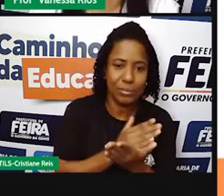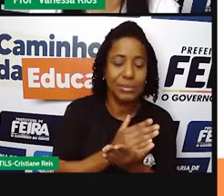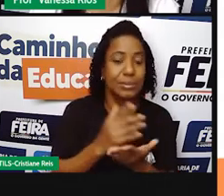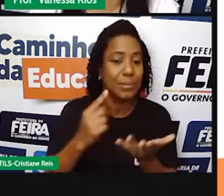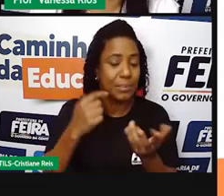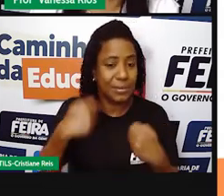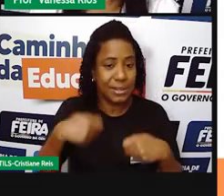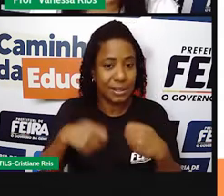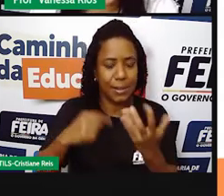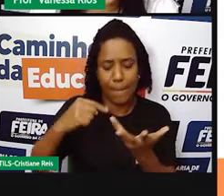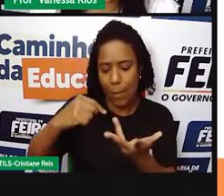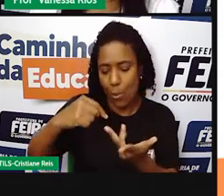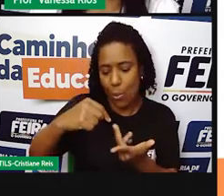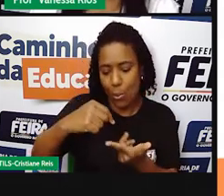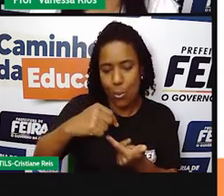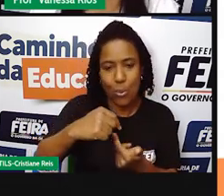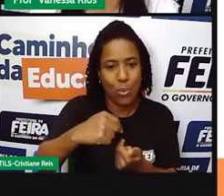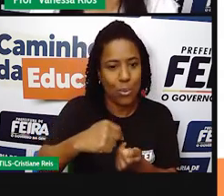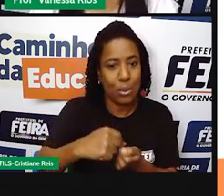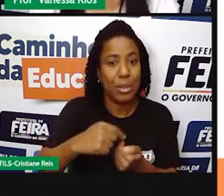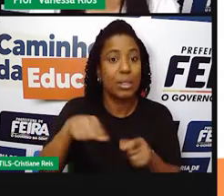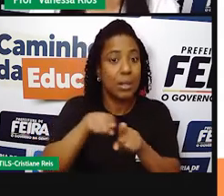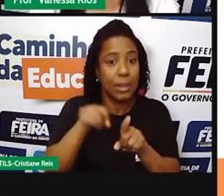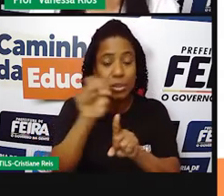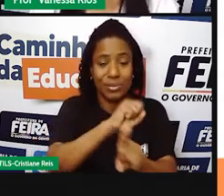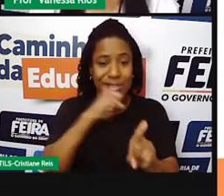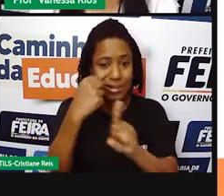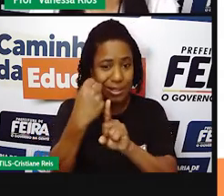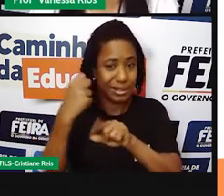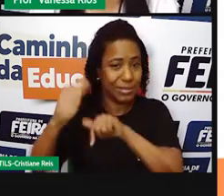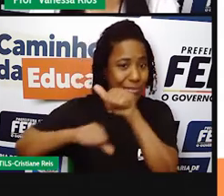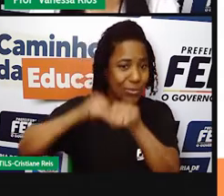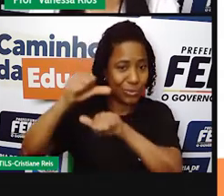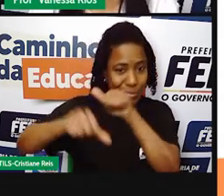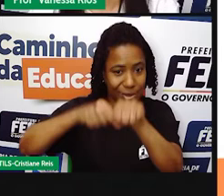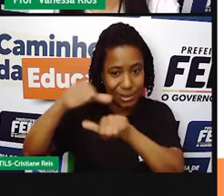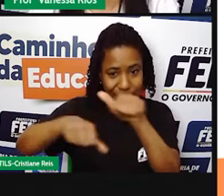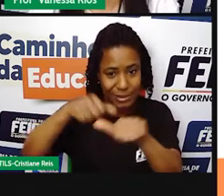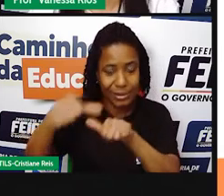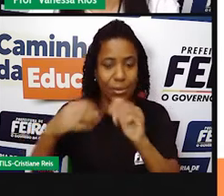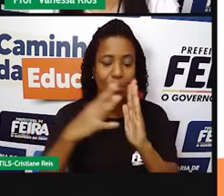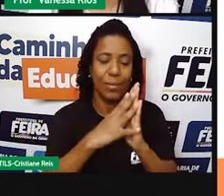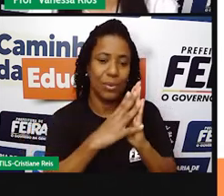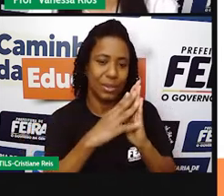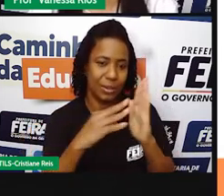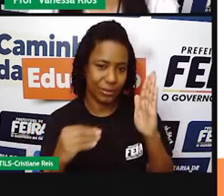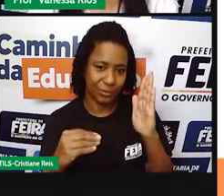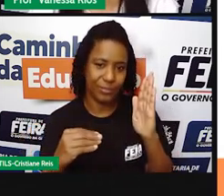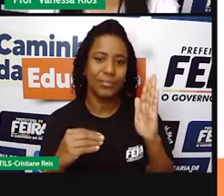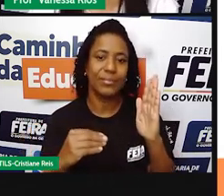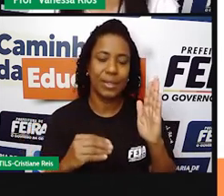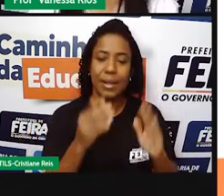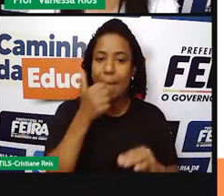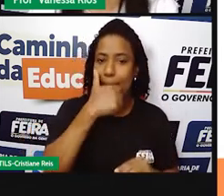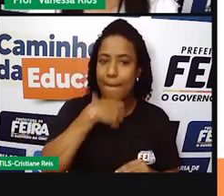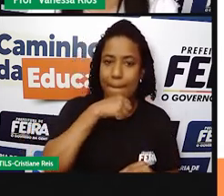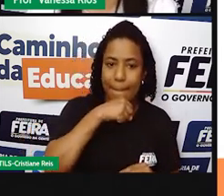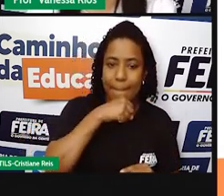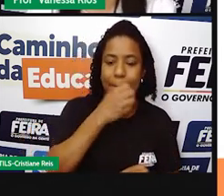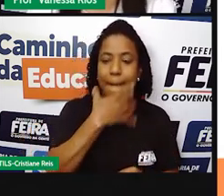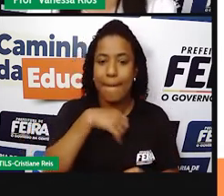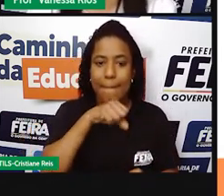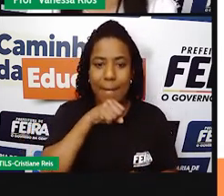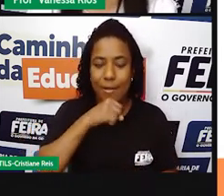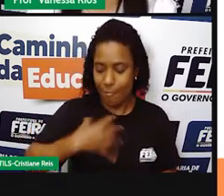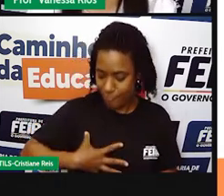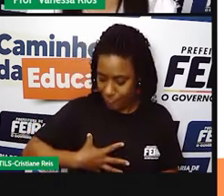transformações na própria sociedade, esse modelo onde tinha o pai, a mãe e os filhos, ele